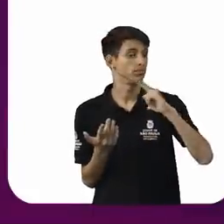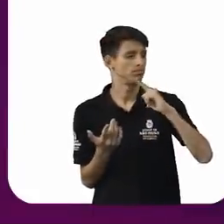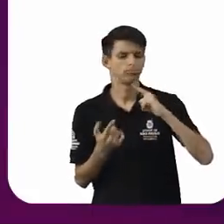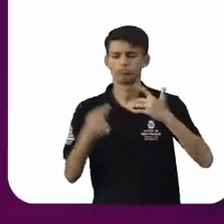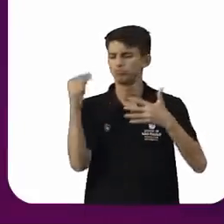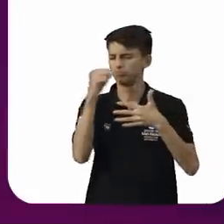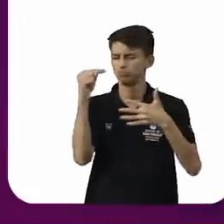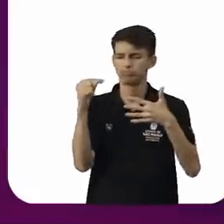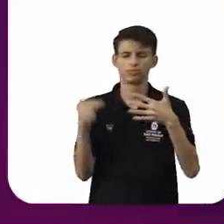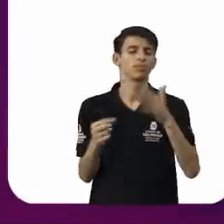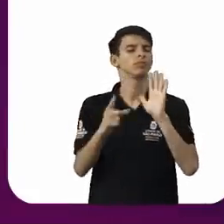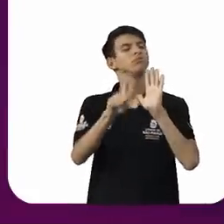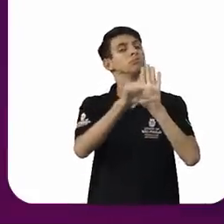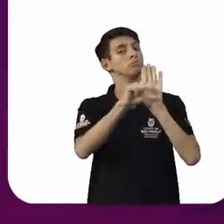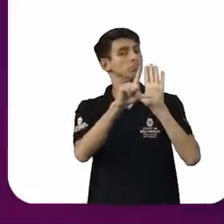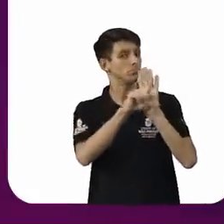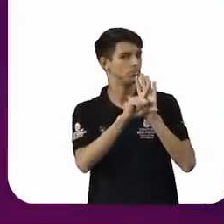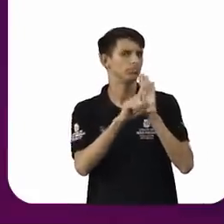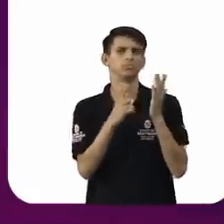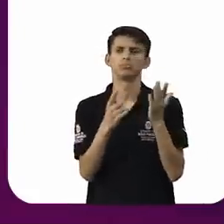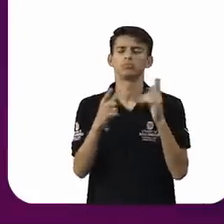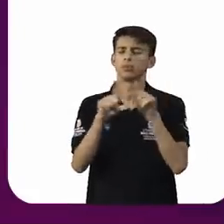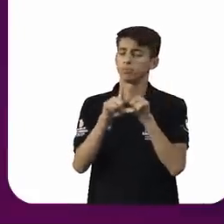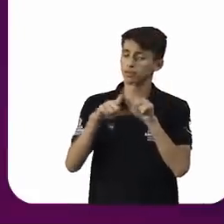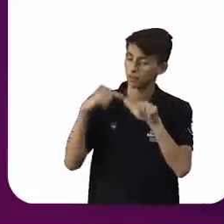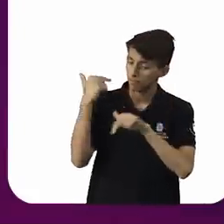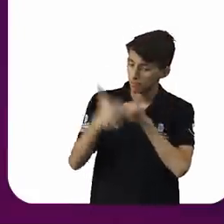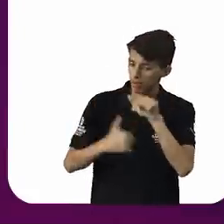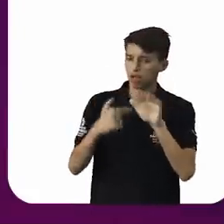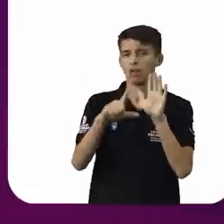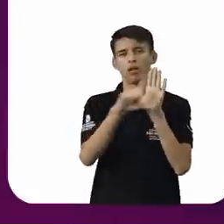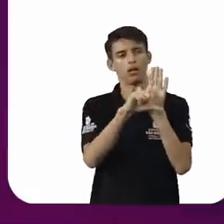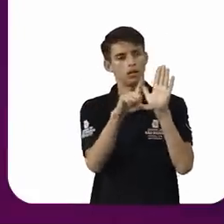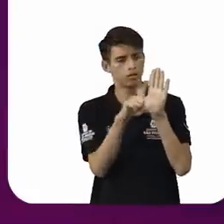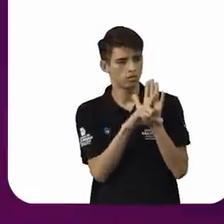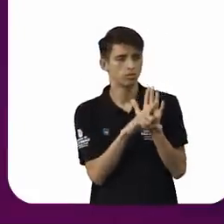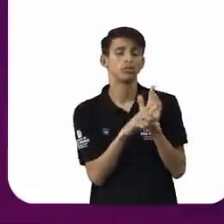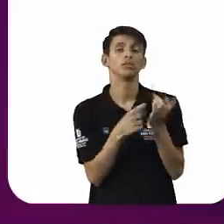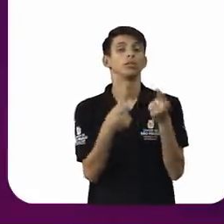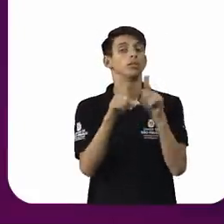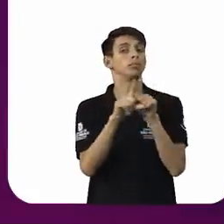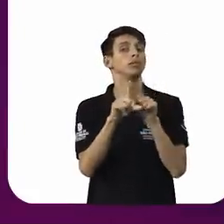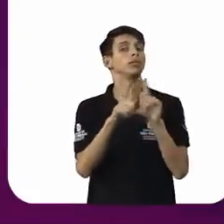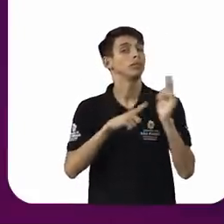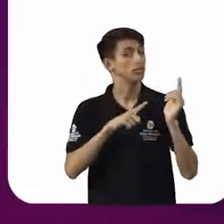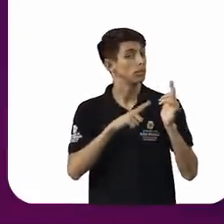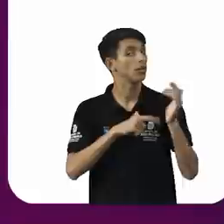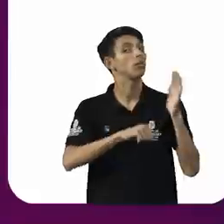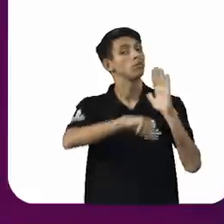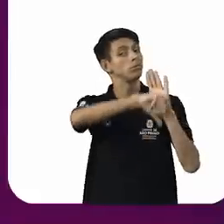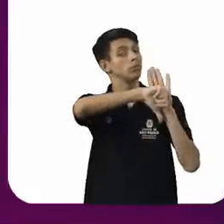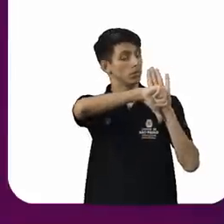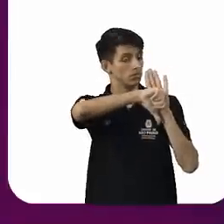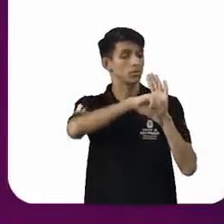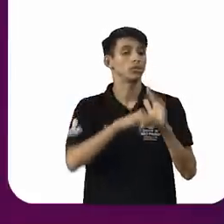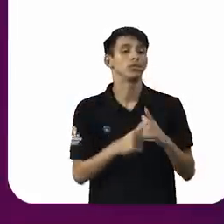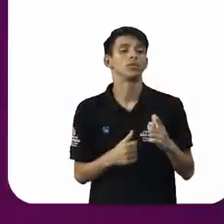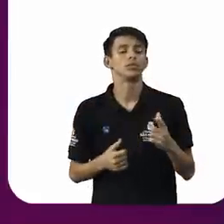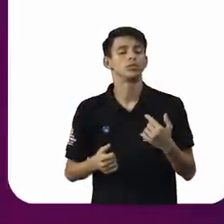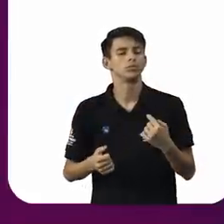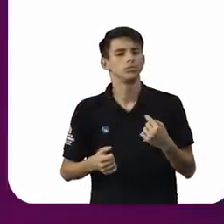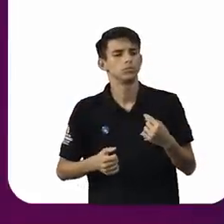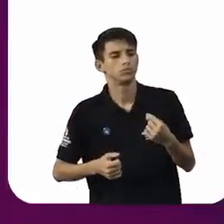leis civis, trabalhistas, inclusive, a legislação penal. Eu tenho feito uma